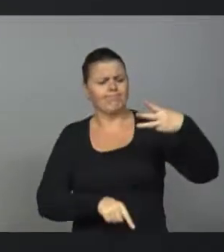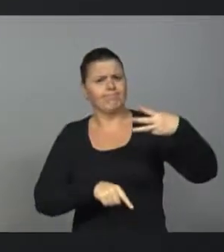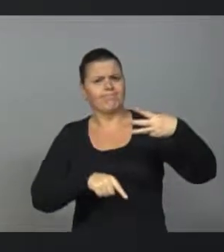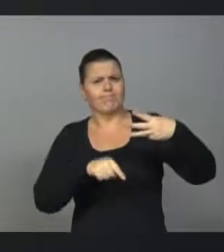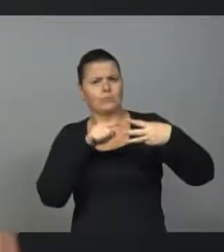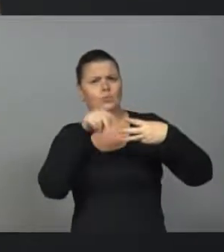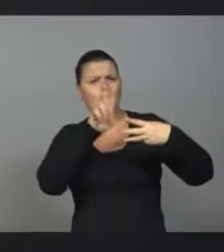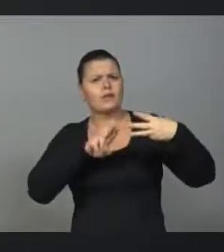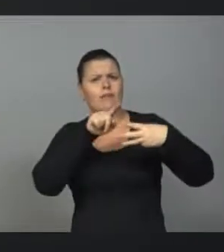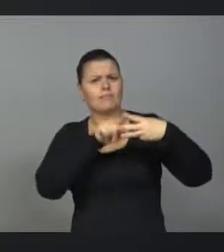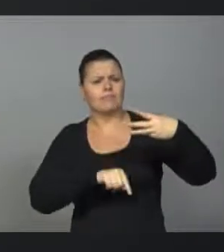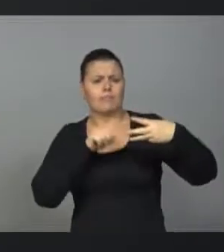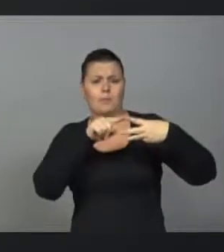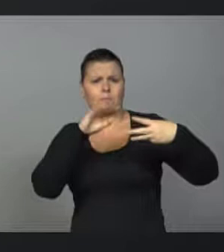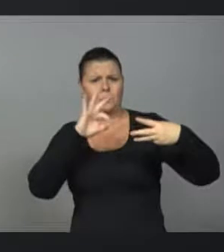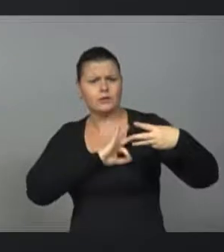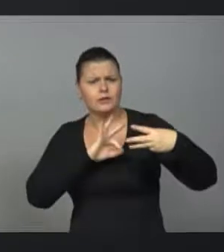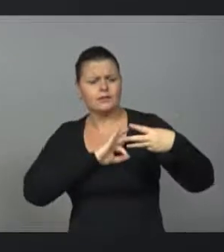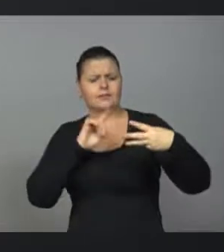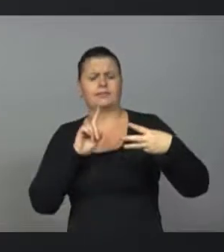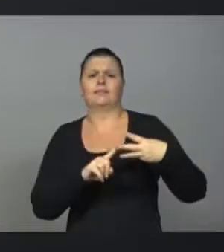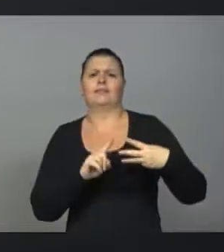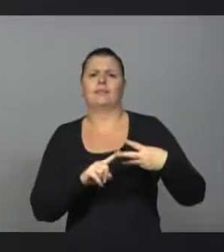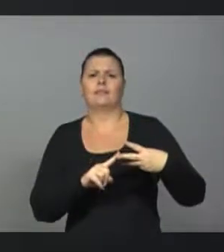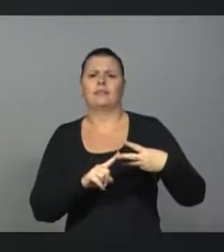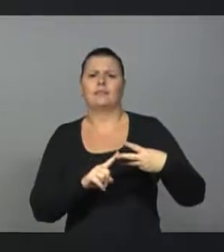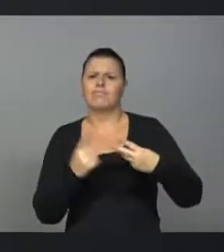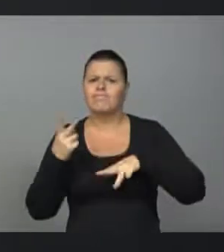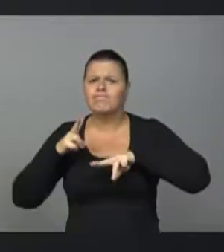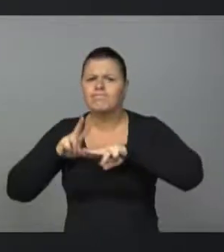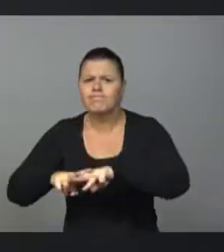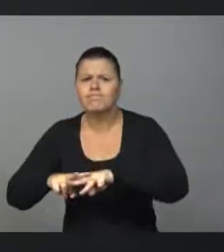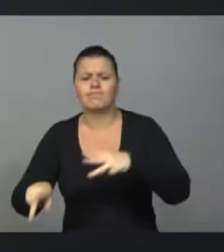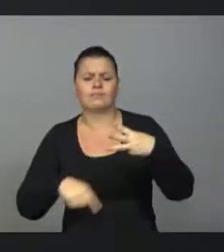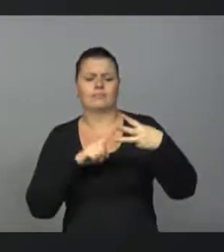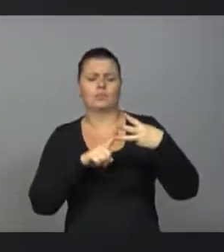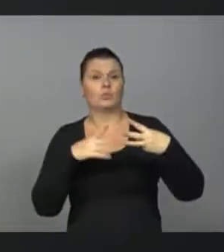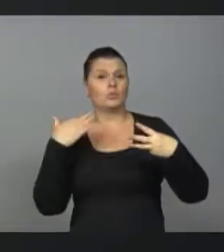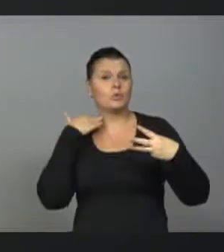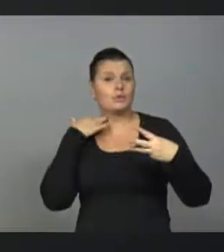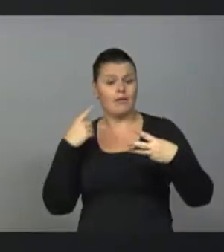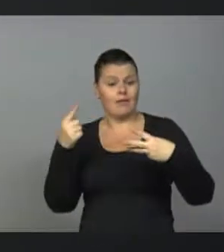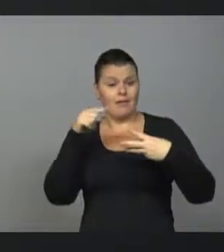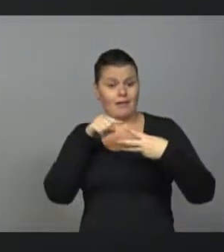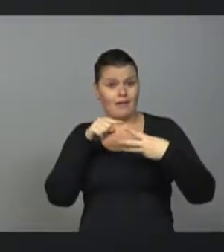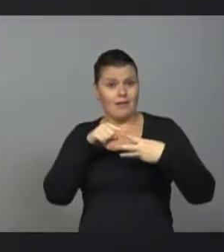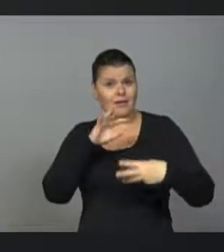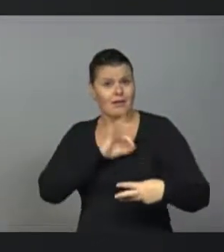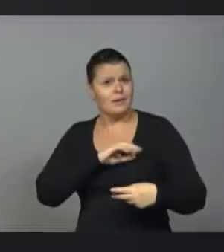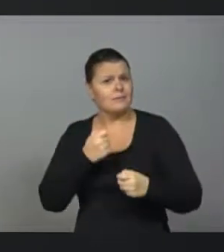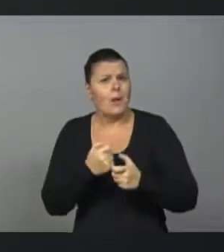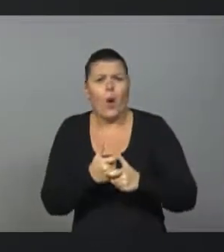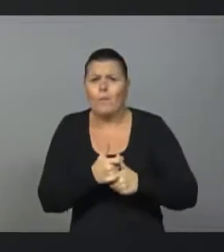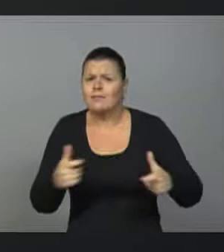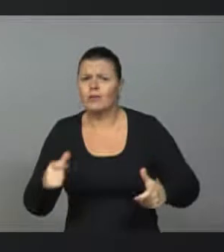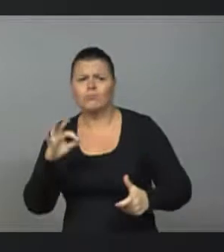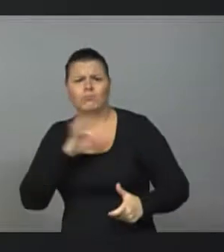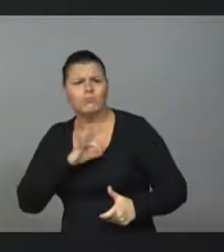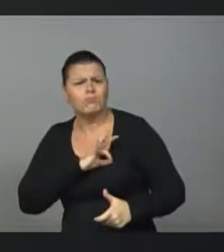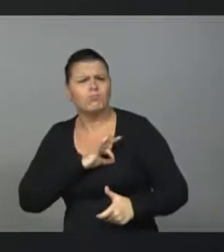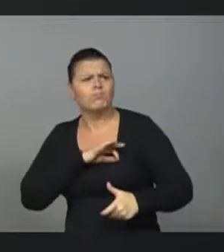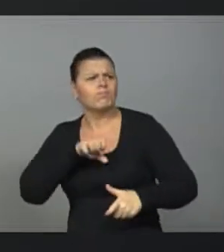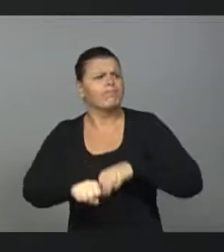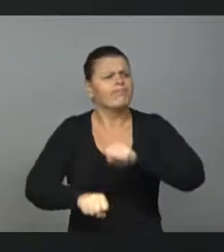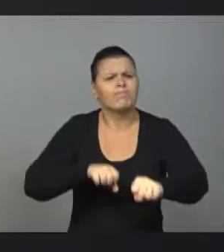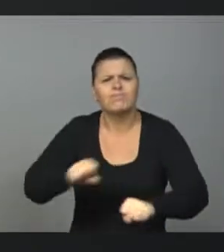intervenção do Estado, no pilar policial, no pilar prisional e no pilar judicial. No pilar policial, nós precisamos aumentar a repressão, aumentar os efetivos,